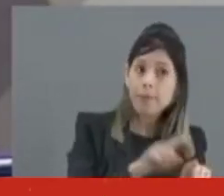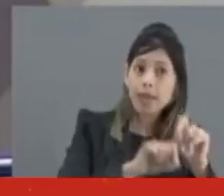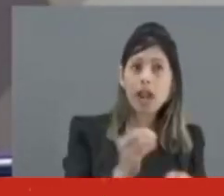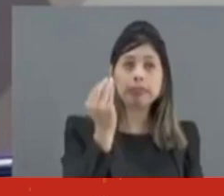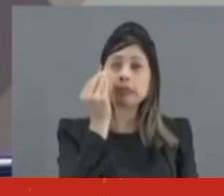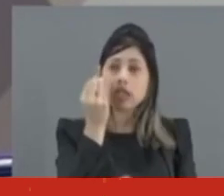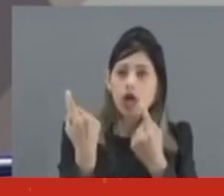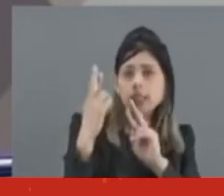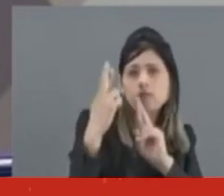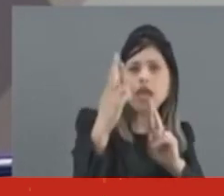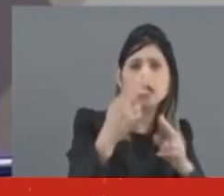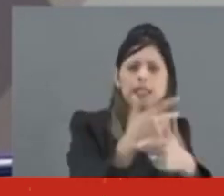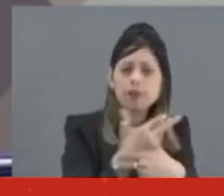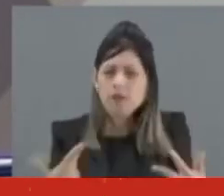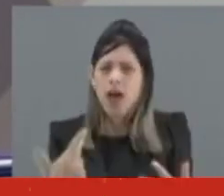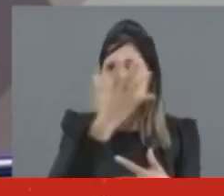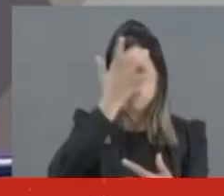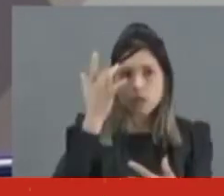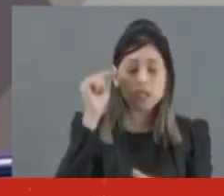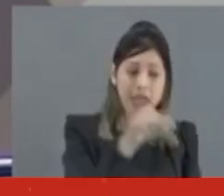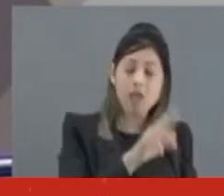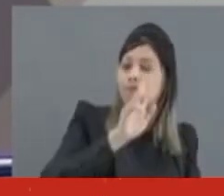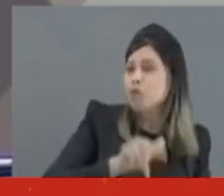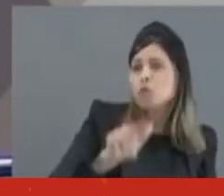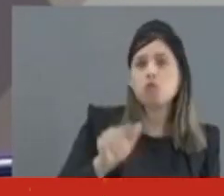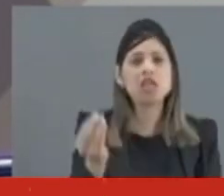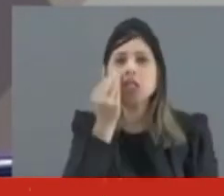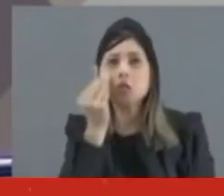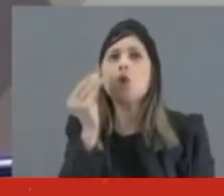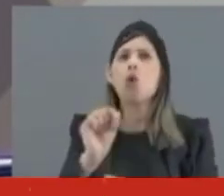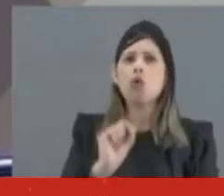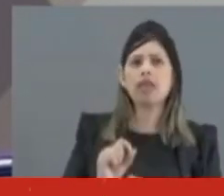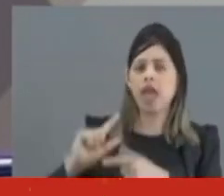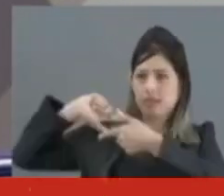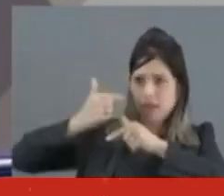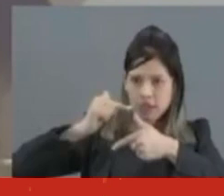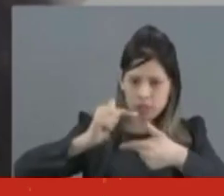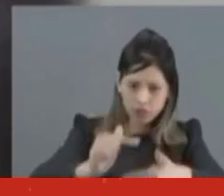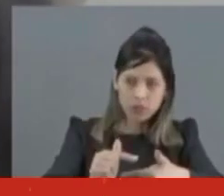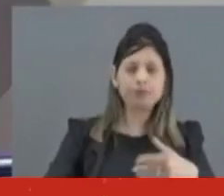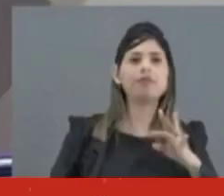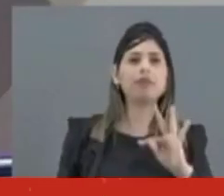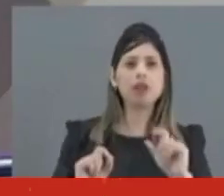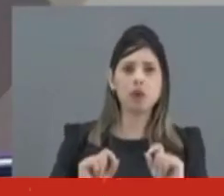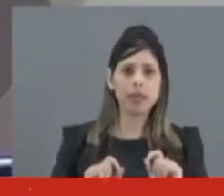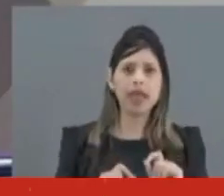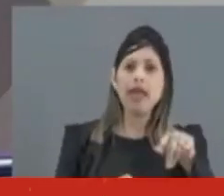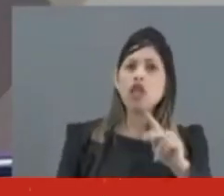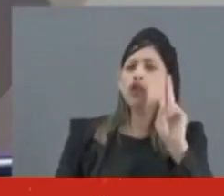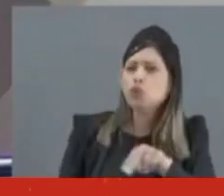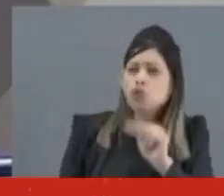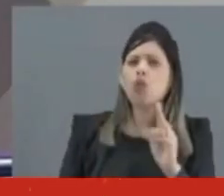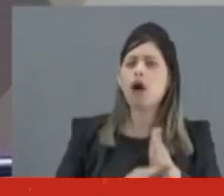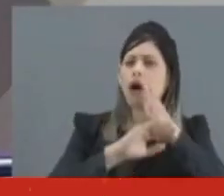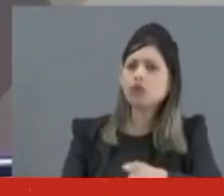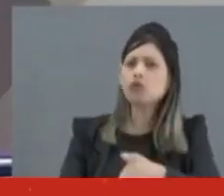esperança de milhares de pessoas. Jair Bolsonaro nunca foi um conservador no sentido tradicional do termo, nunca tendo defendido a manutenção das instituições,